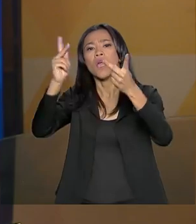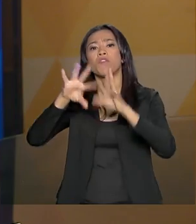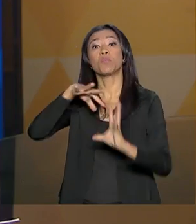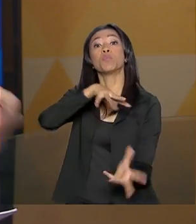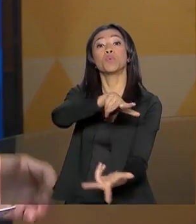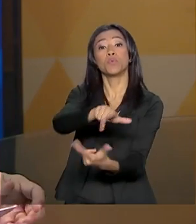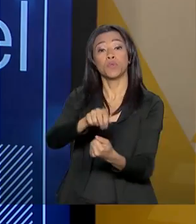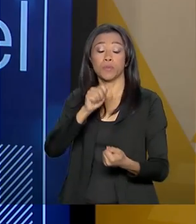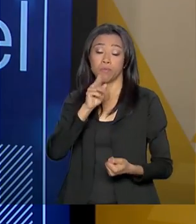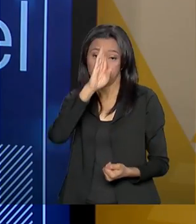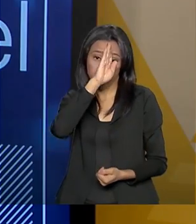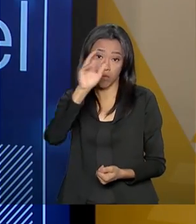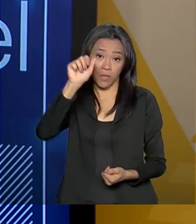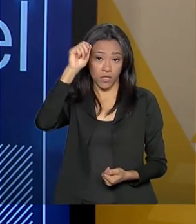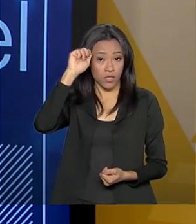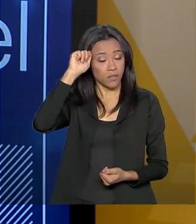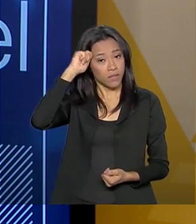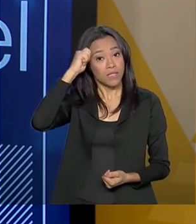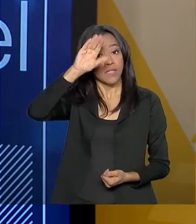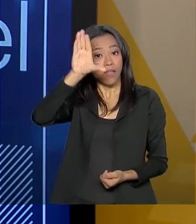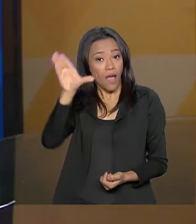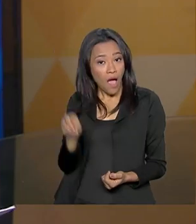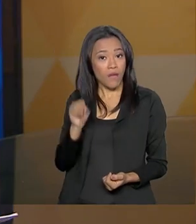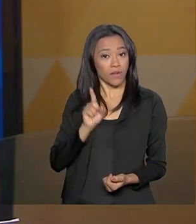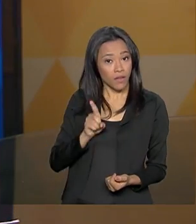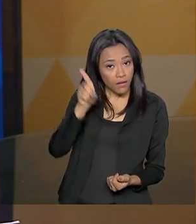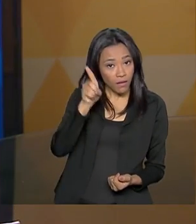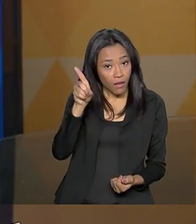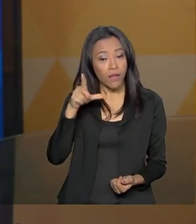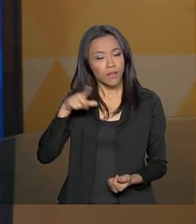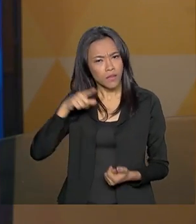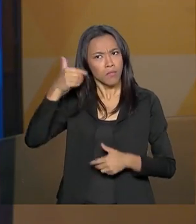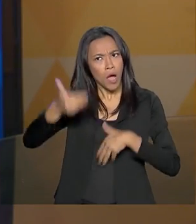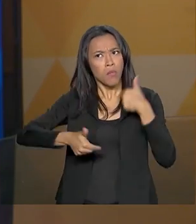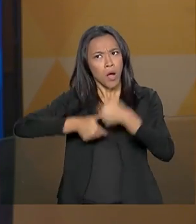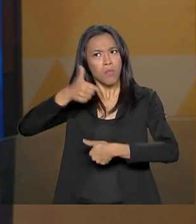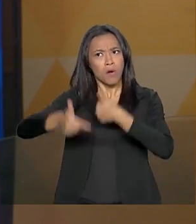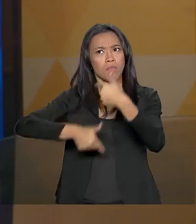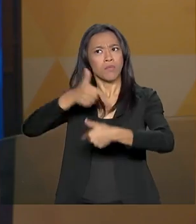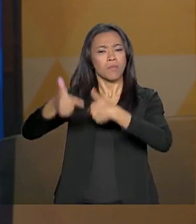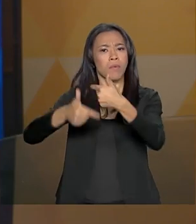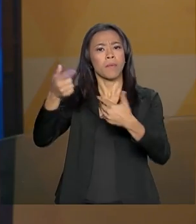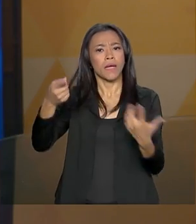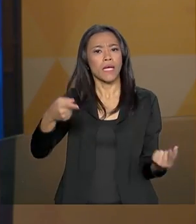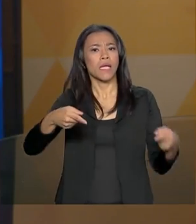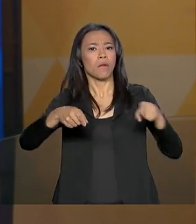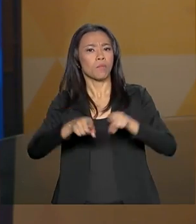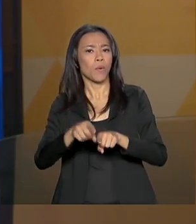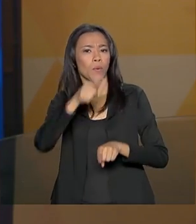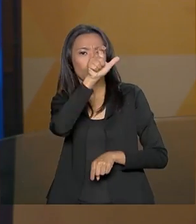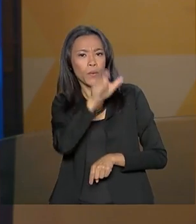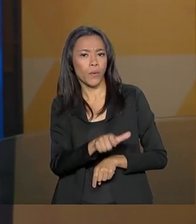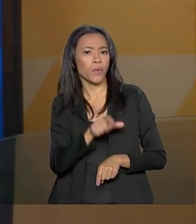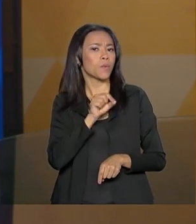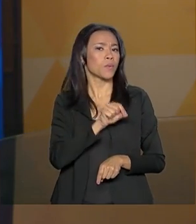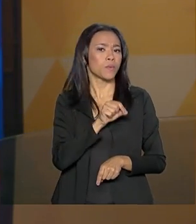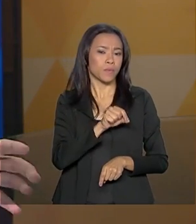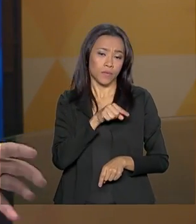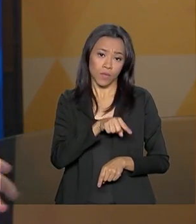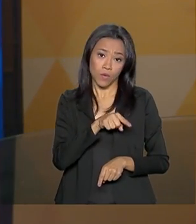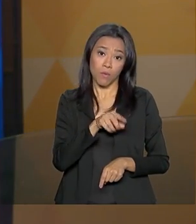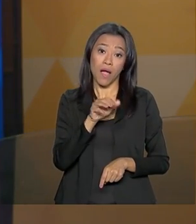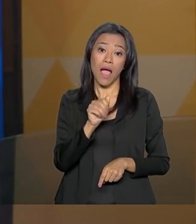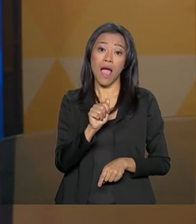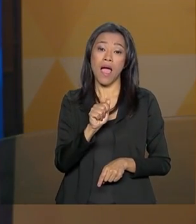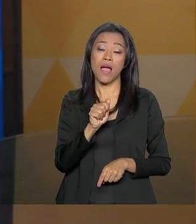Cotton Fork, que é um programa que já vem sendo desenvolvido há algum tempo junto à Agência Brasileira de Cooperação. Como é